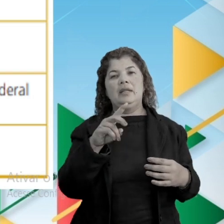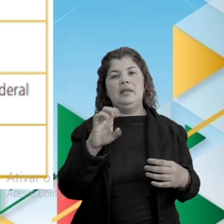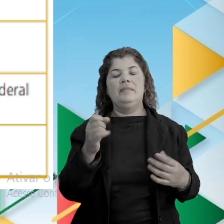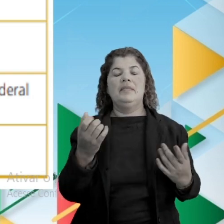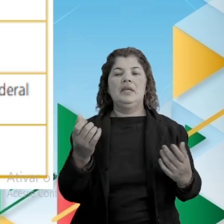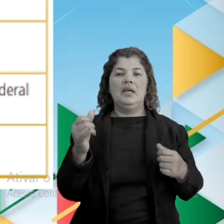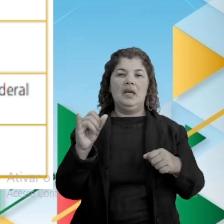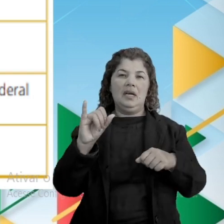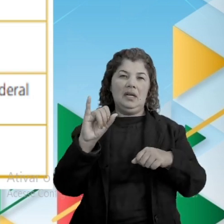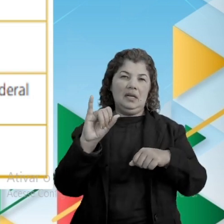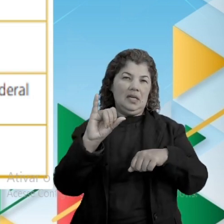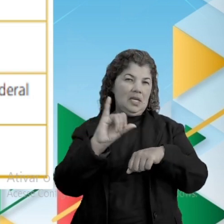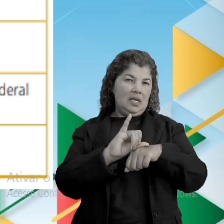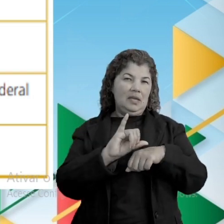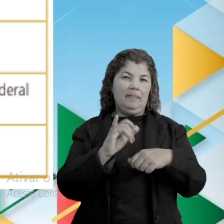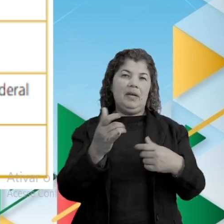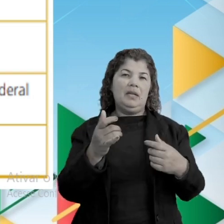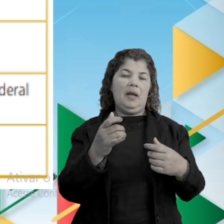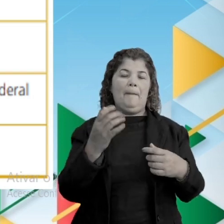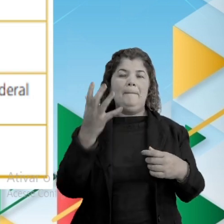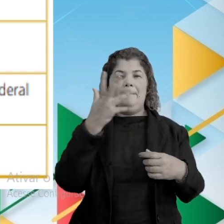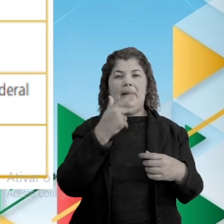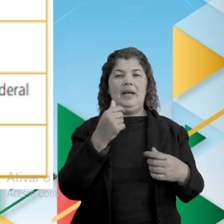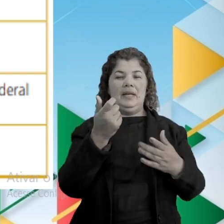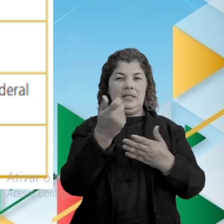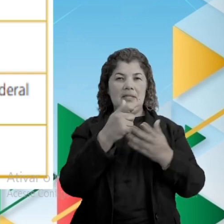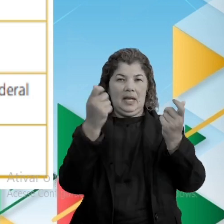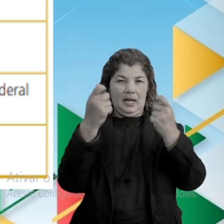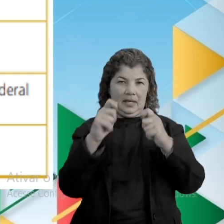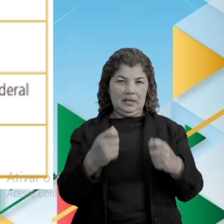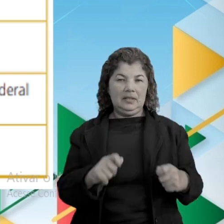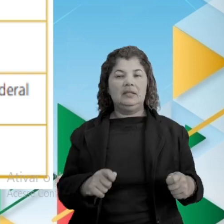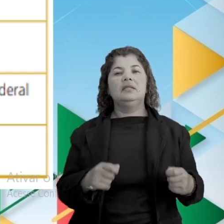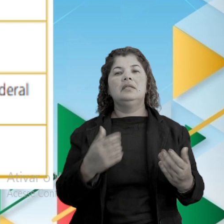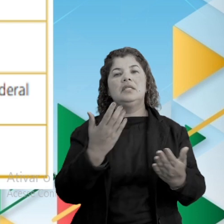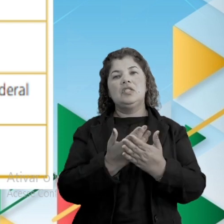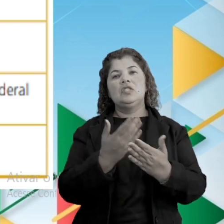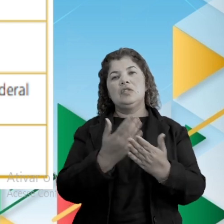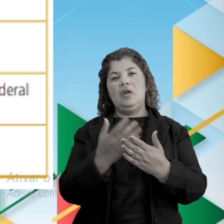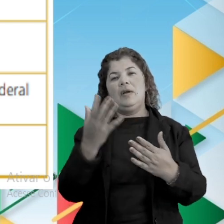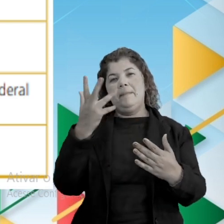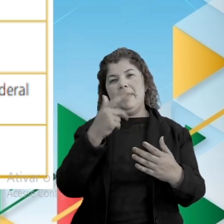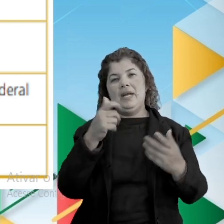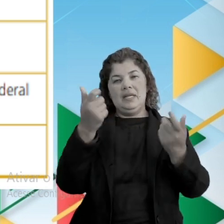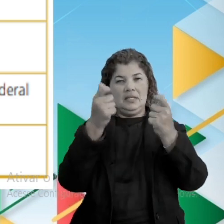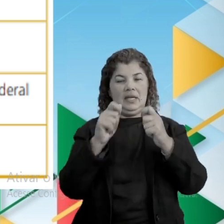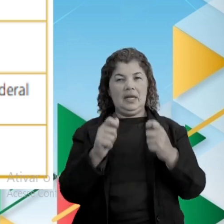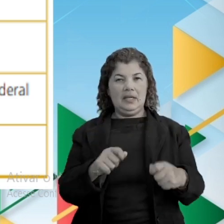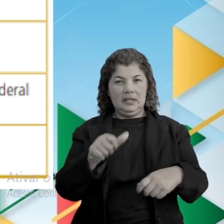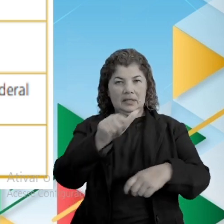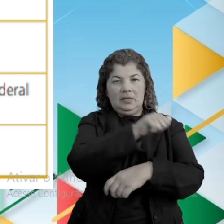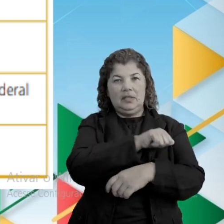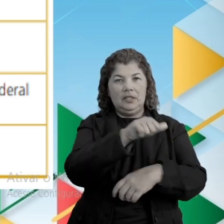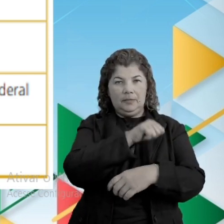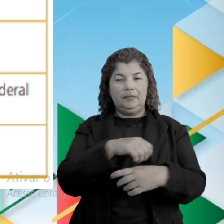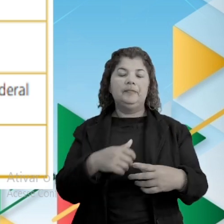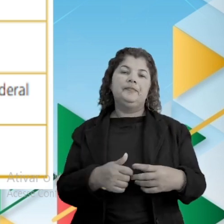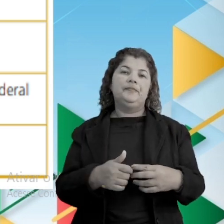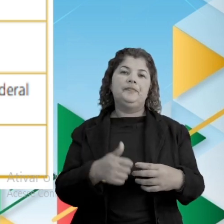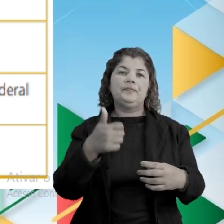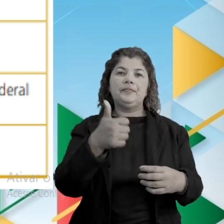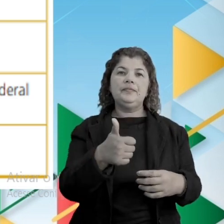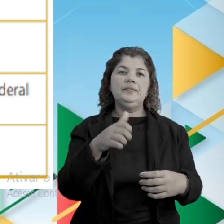Belas Artes da Universidade Federal do Rio de Janeiro. Em 1818, Museu Real,